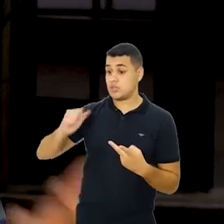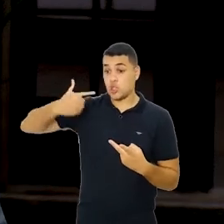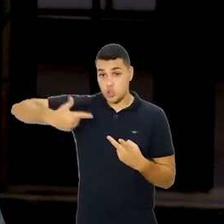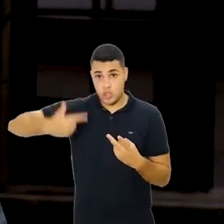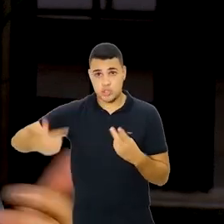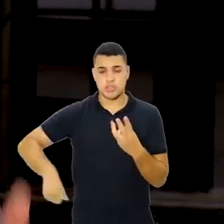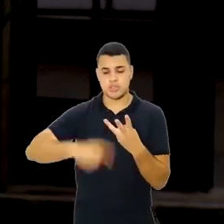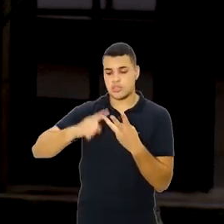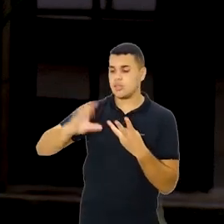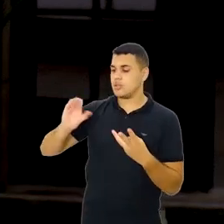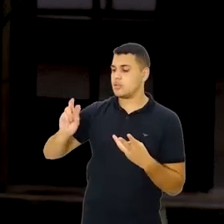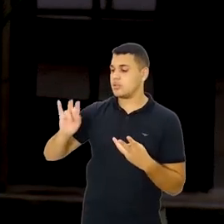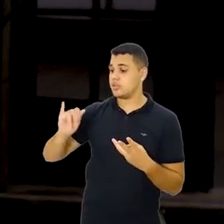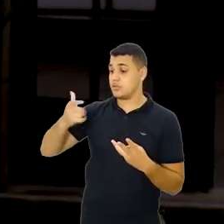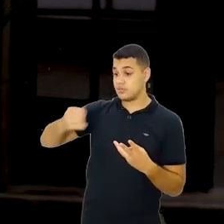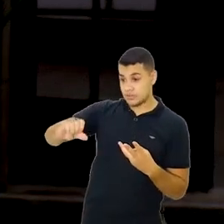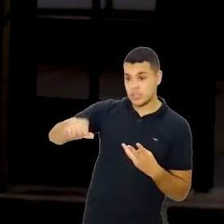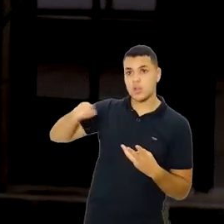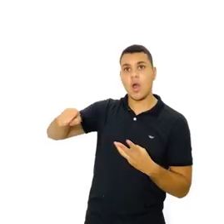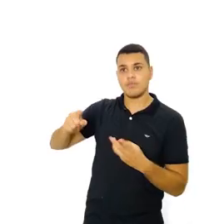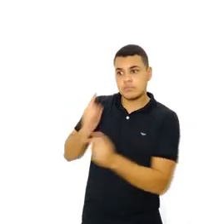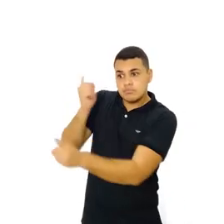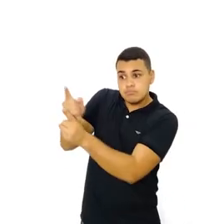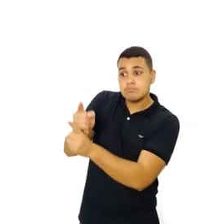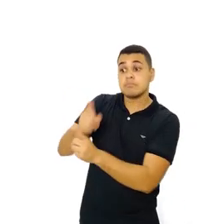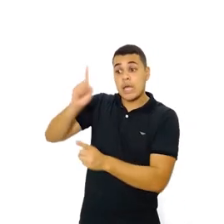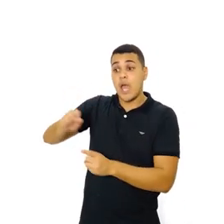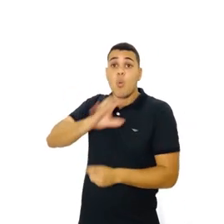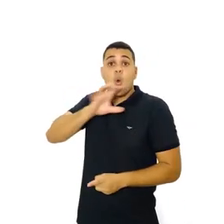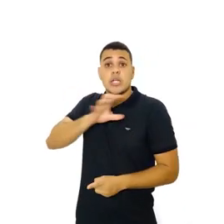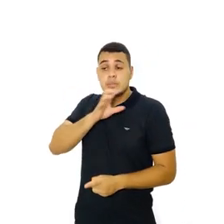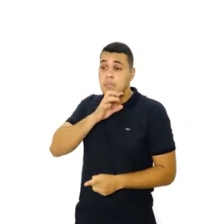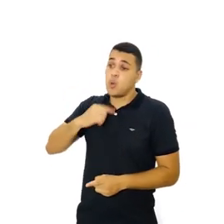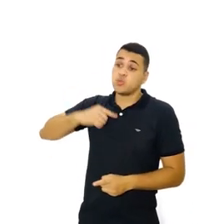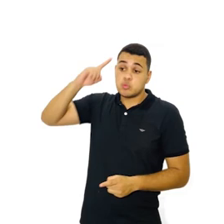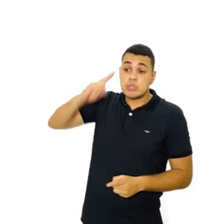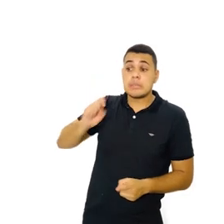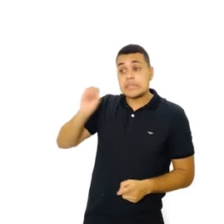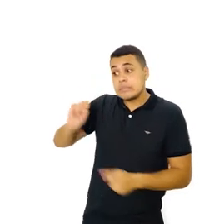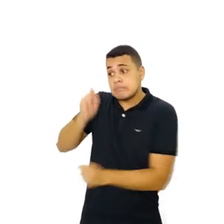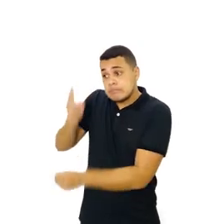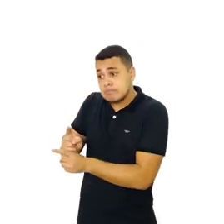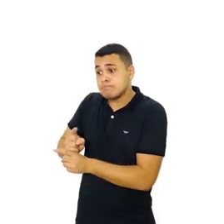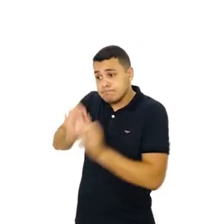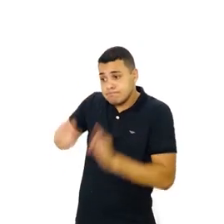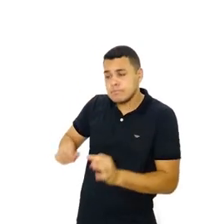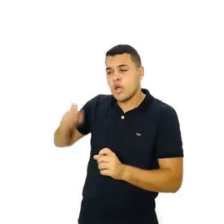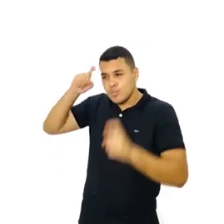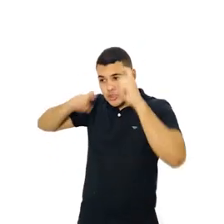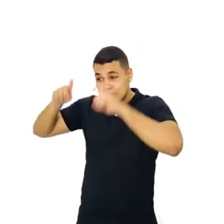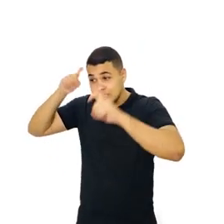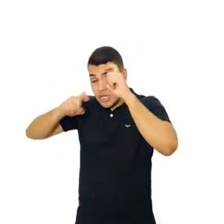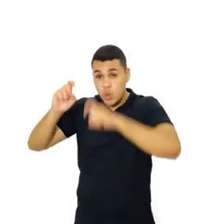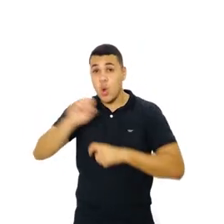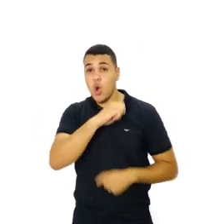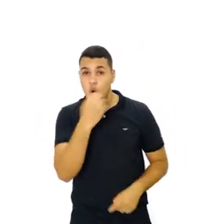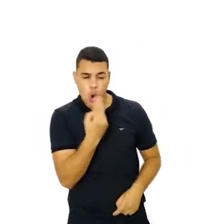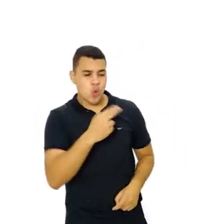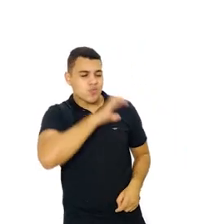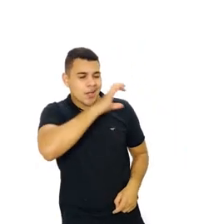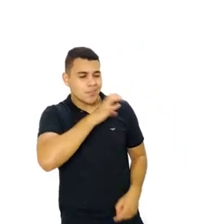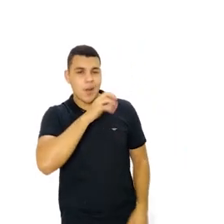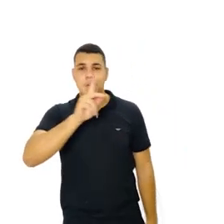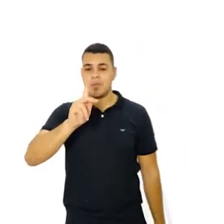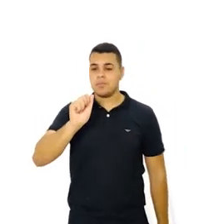o Sars-CoV-2, que provoca a Covid-19. Ela vem do morcego. Não sabemos se o hospedeiro intermediário